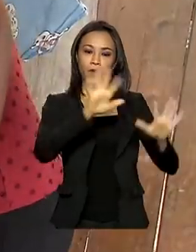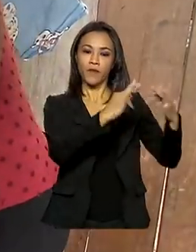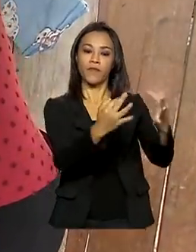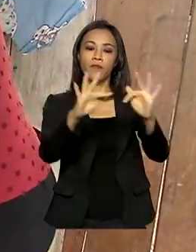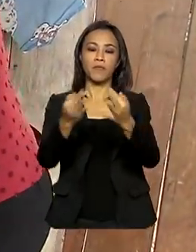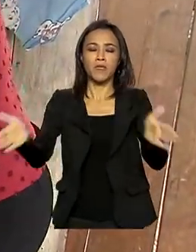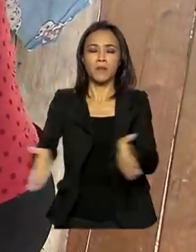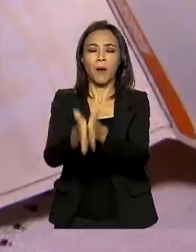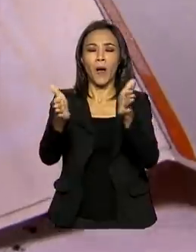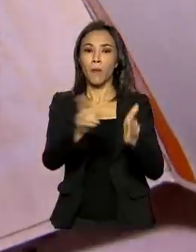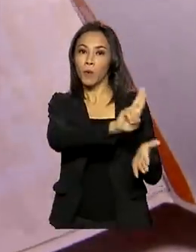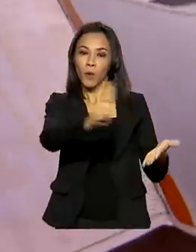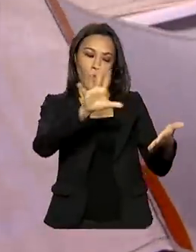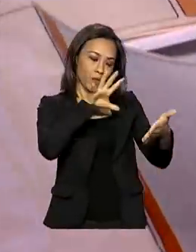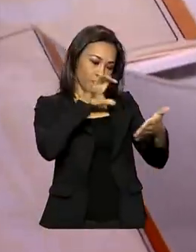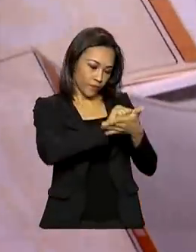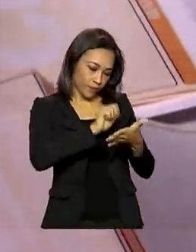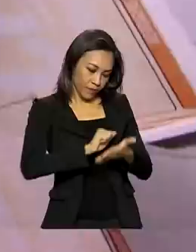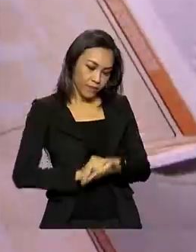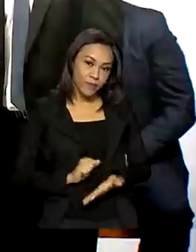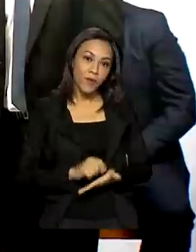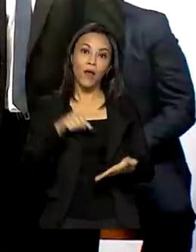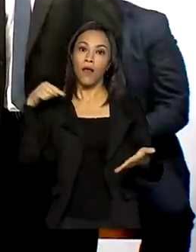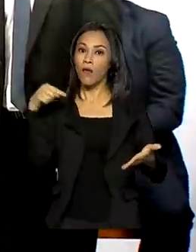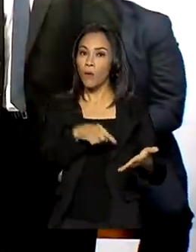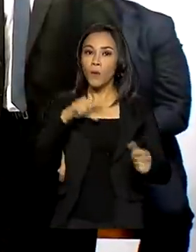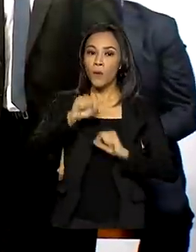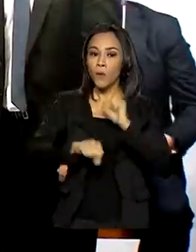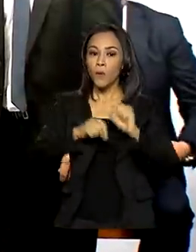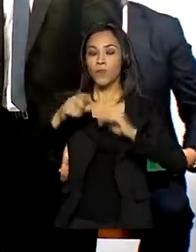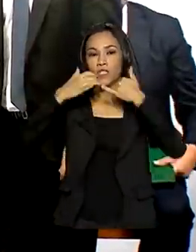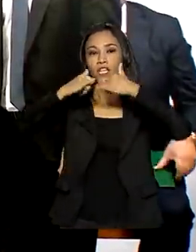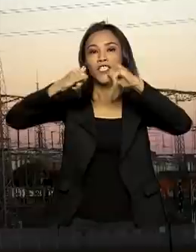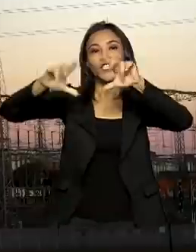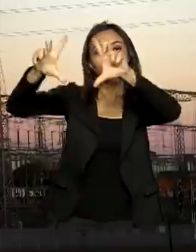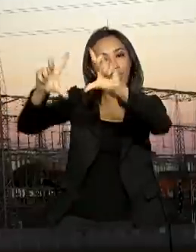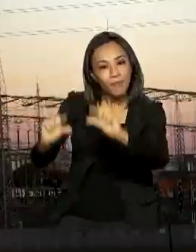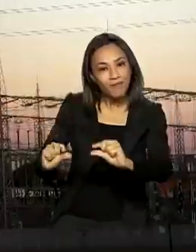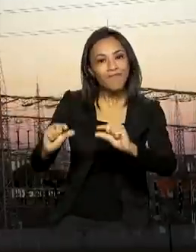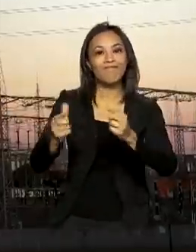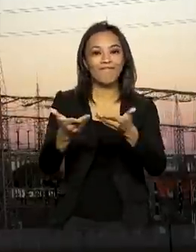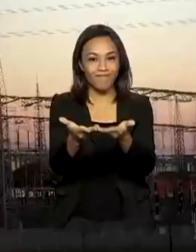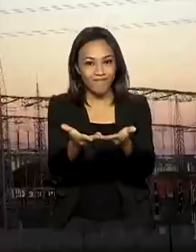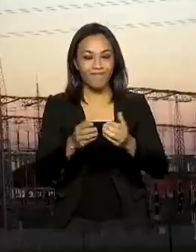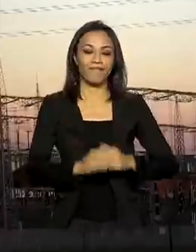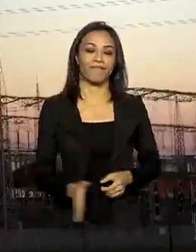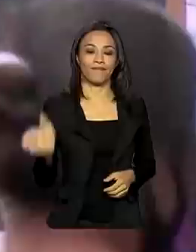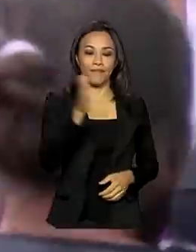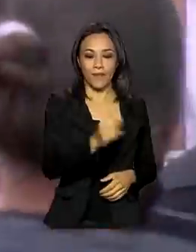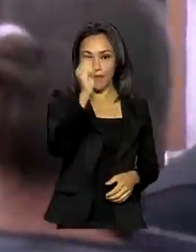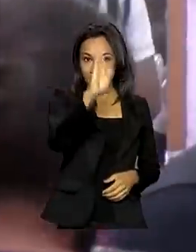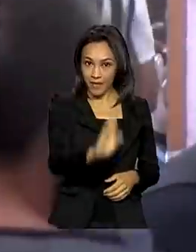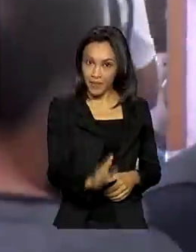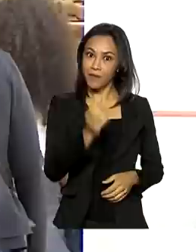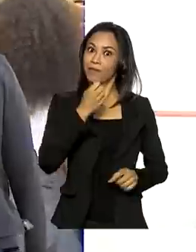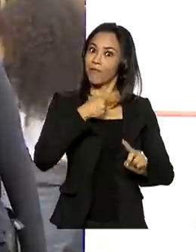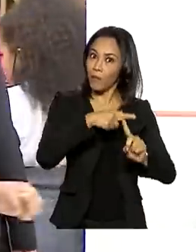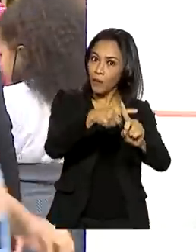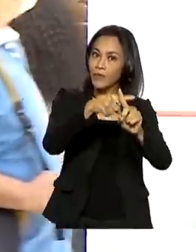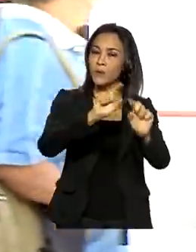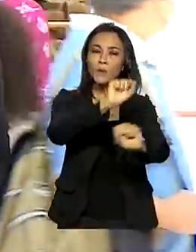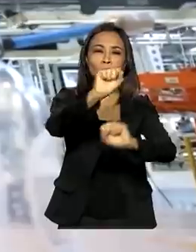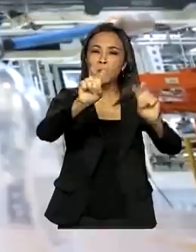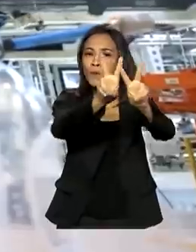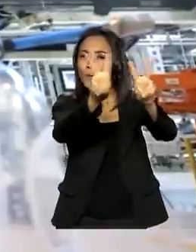renda serão cadastradas automaticamente no programa de tarifa social de energia elétrica. E Brasil tem saldo positivo de